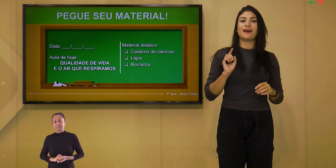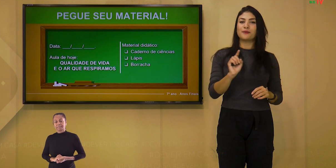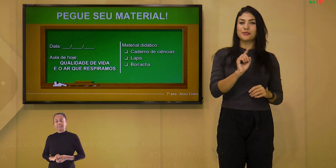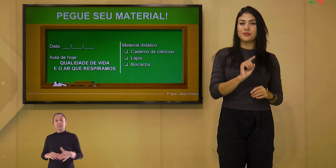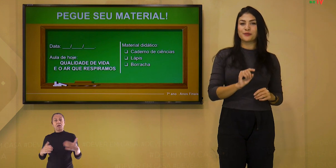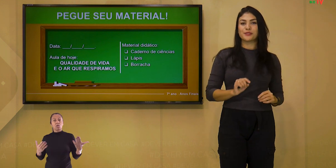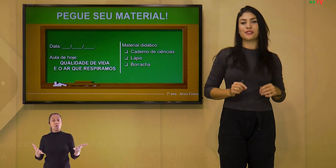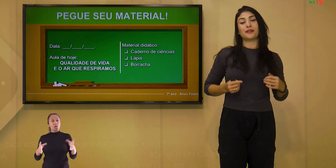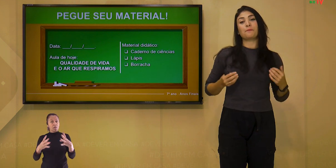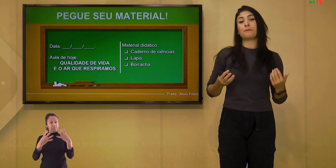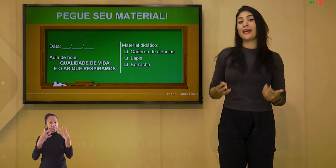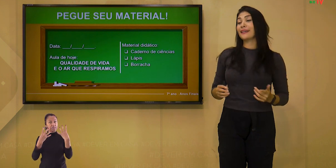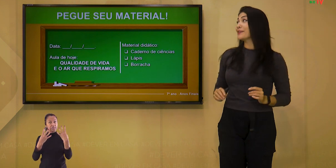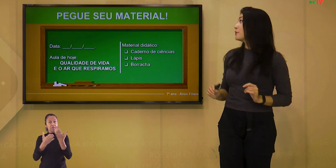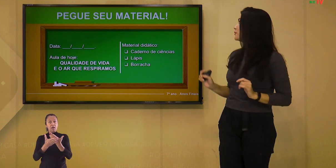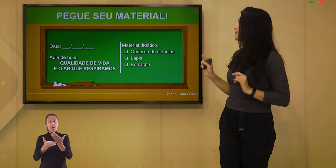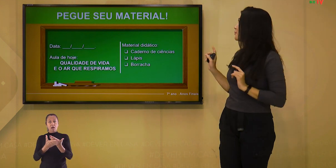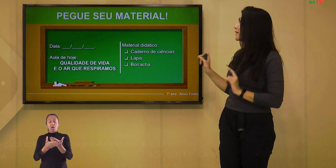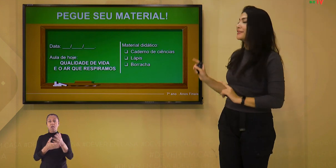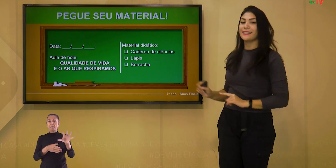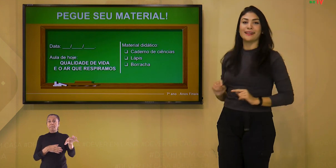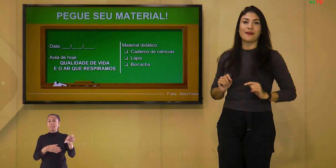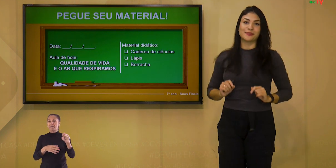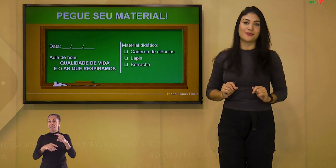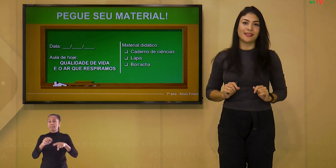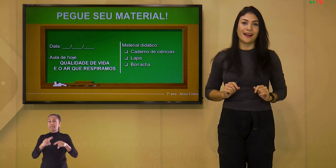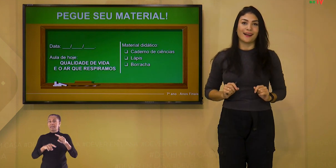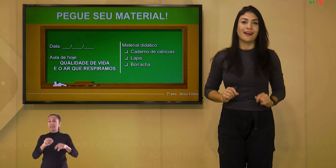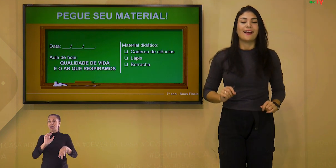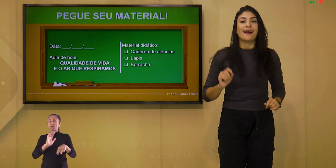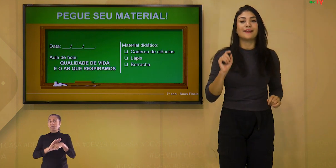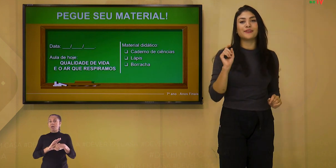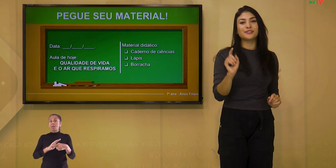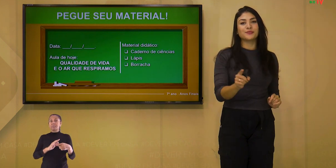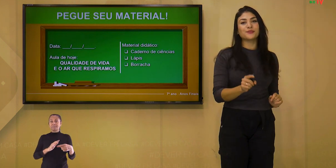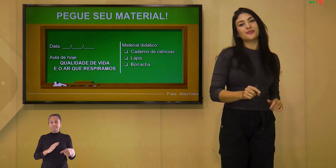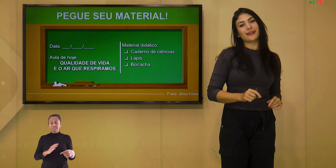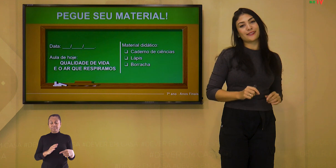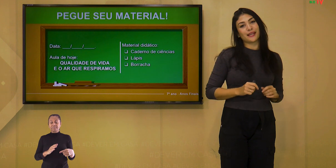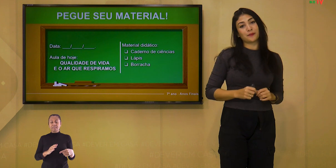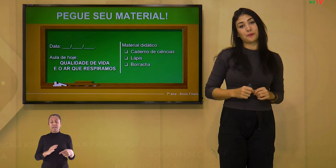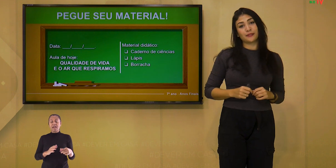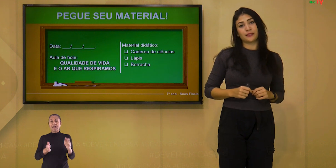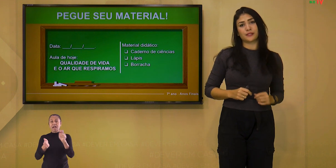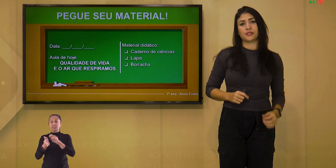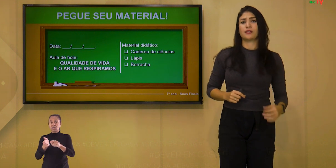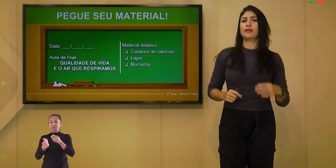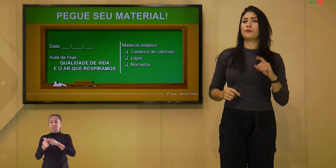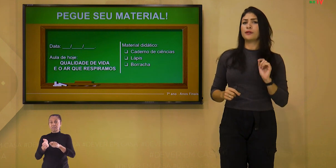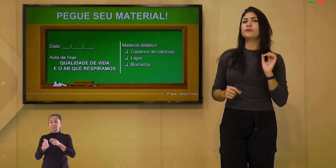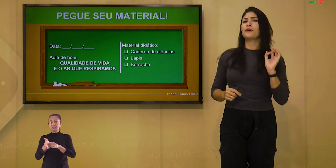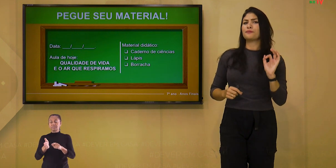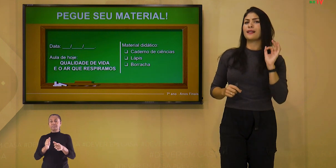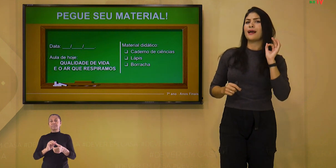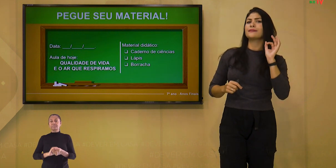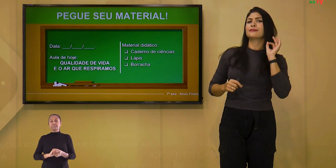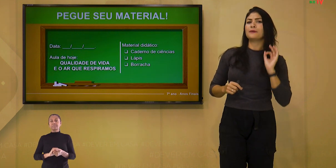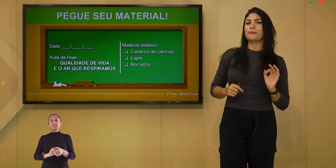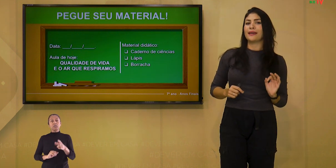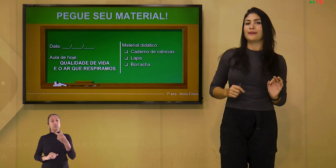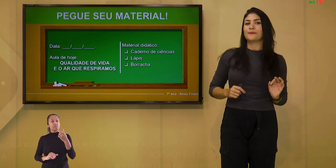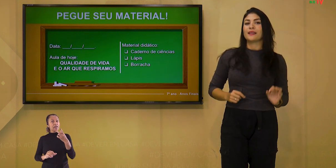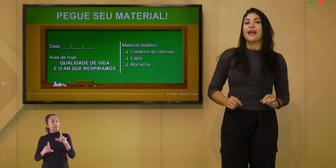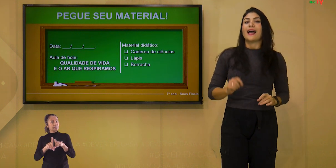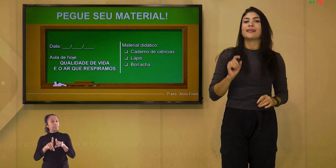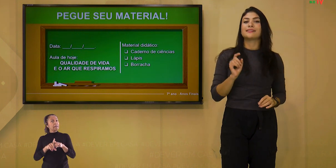na nossa aula de hoje e pegue o seu material escolar. Anote tudo que achar importante e quando eu falar